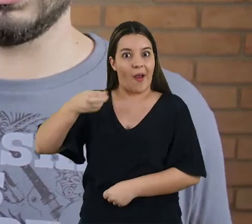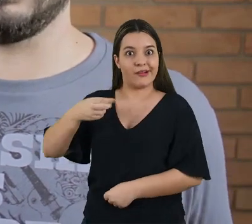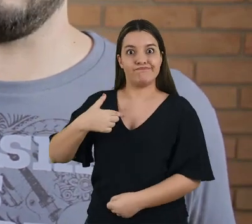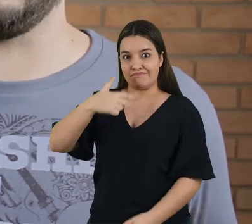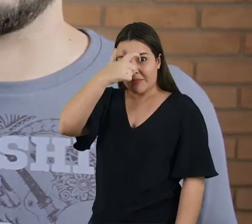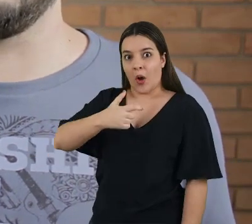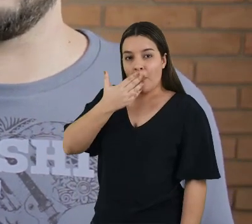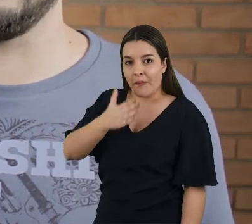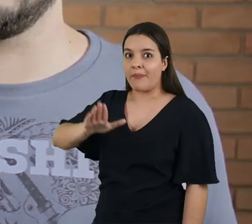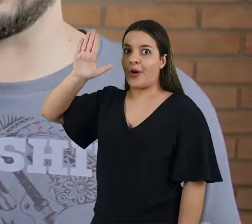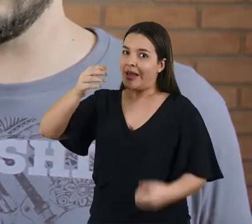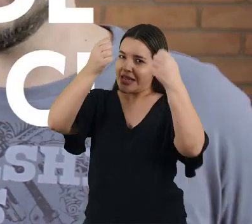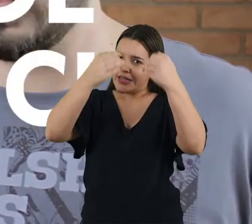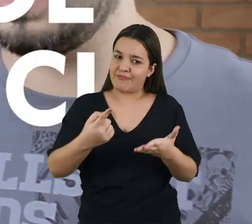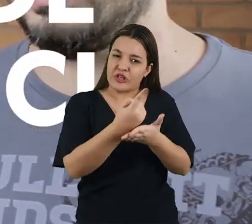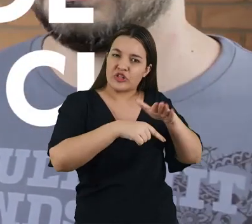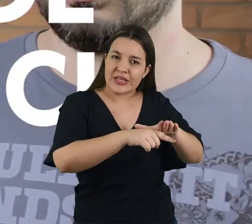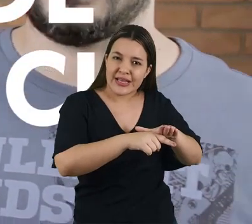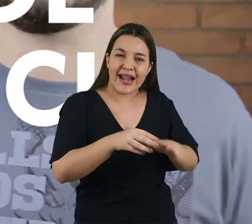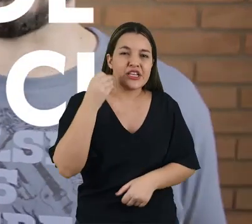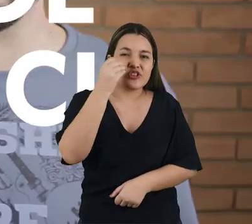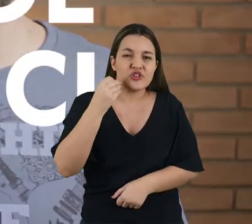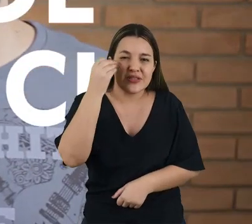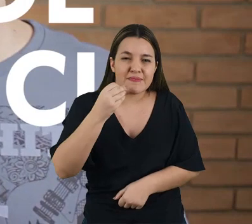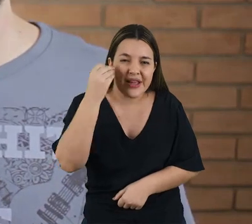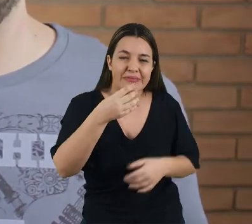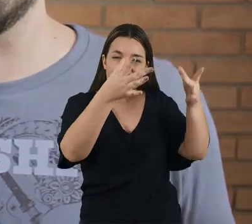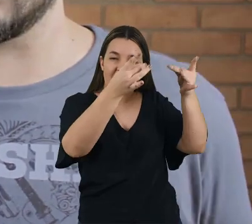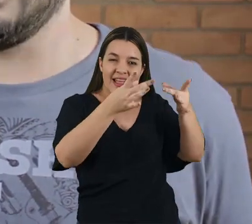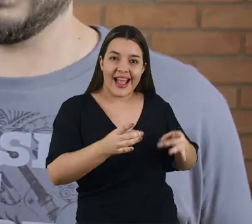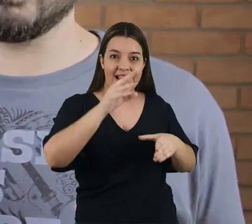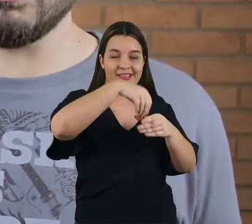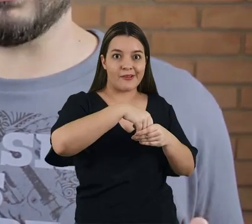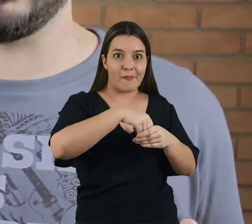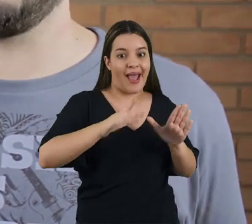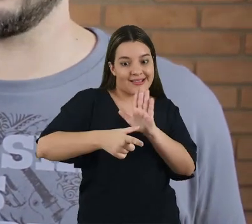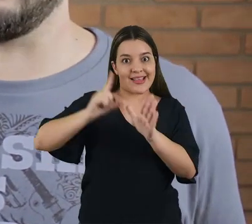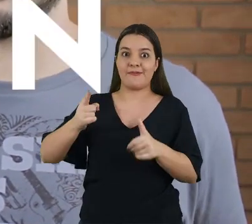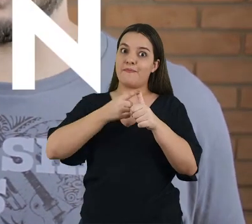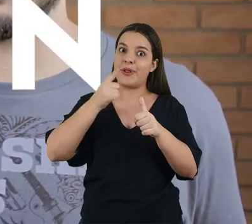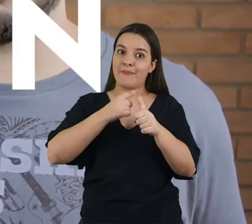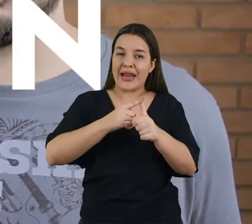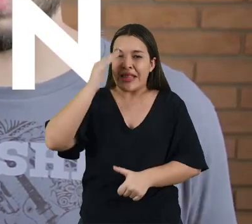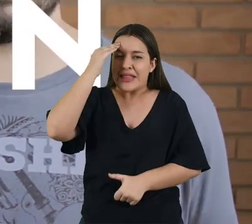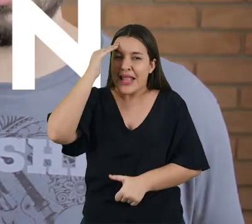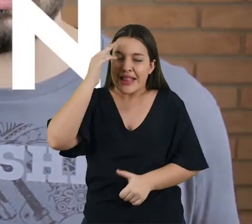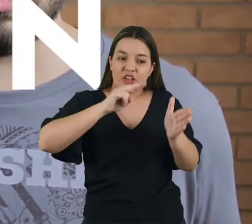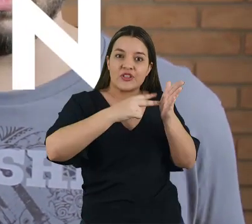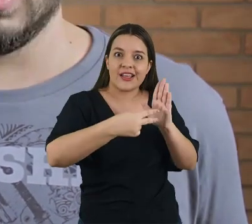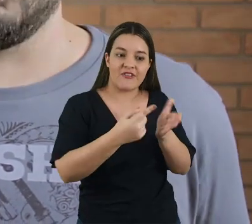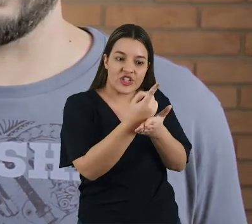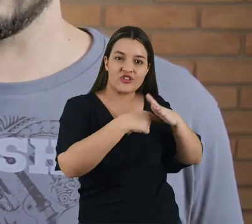prometi que ia falar sobre o que é design de experiência, o que é design de UX. Mas primeiro a gente precisa conversar sobre o que é